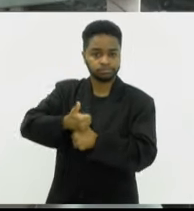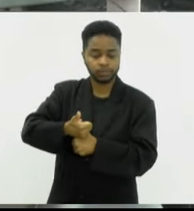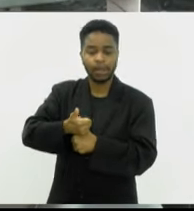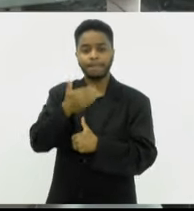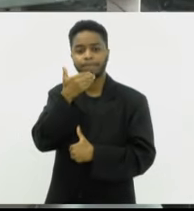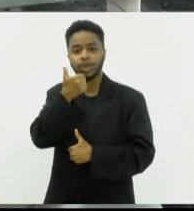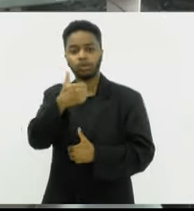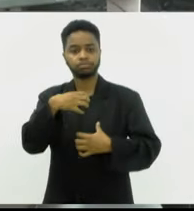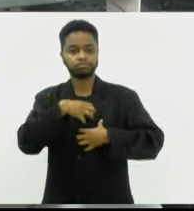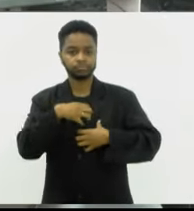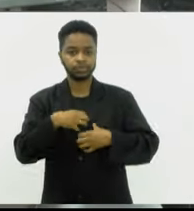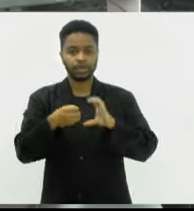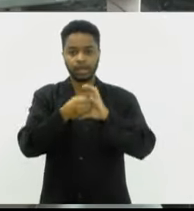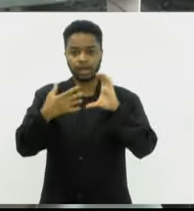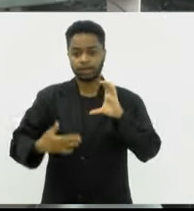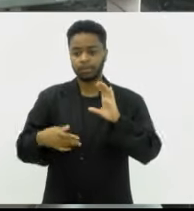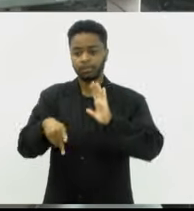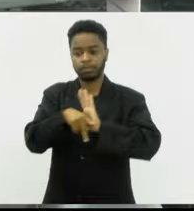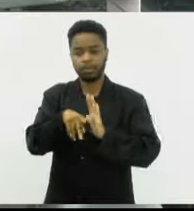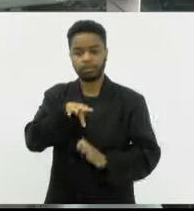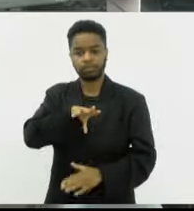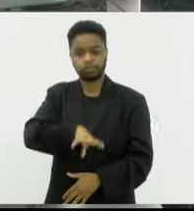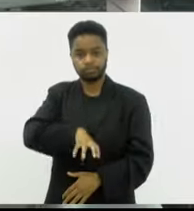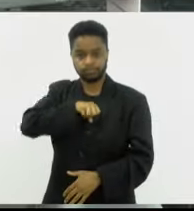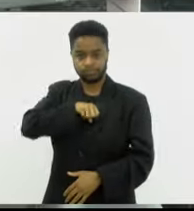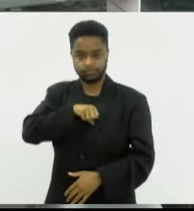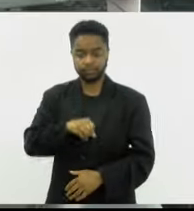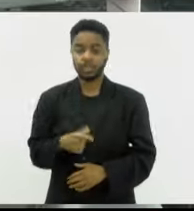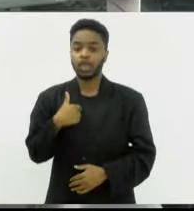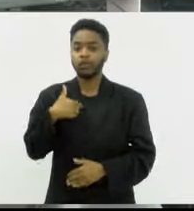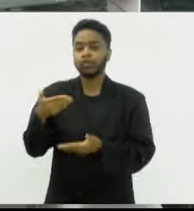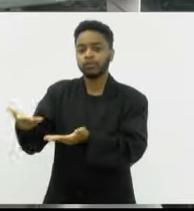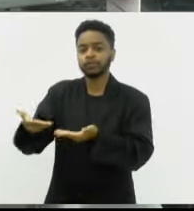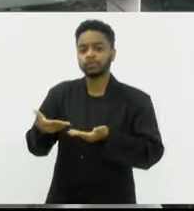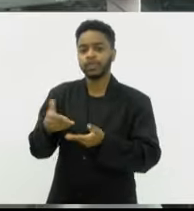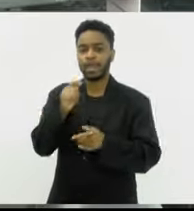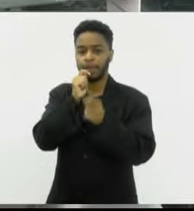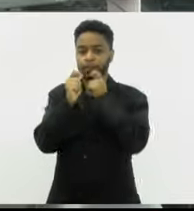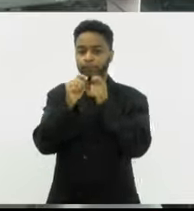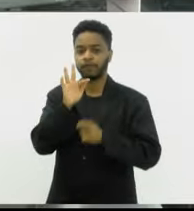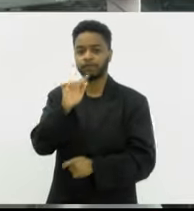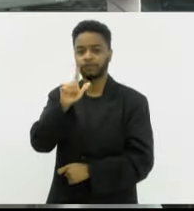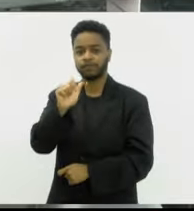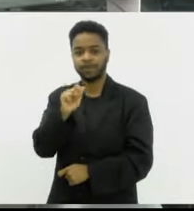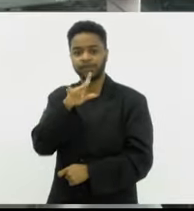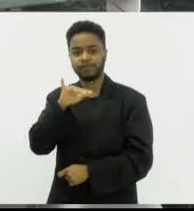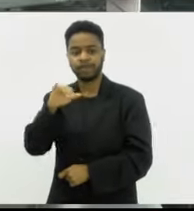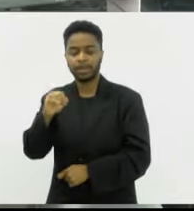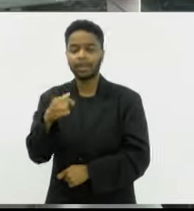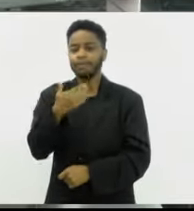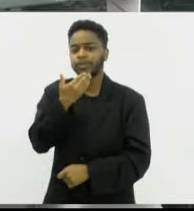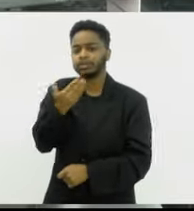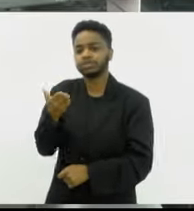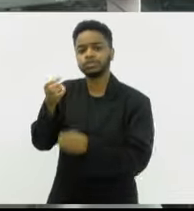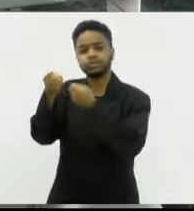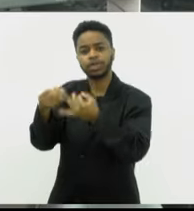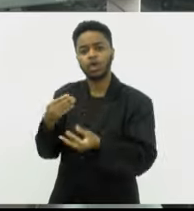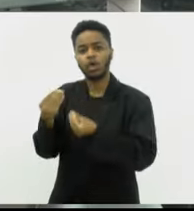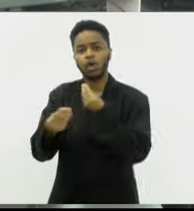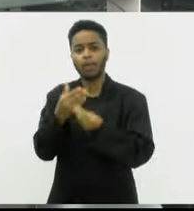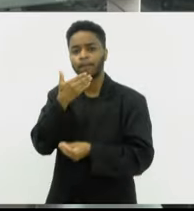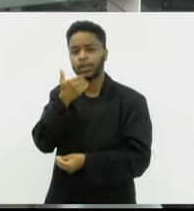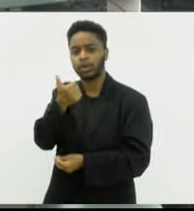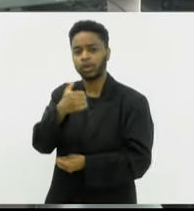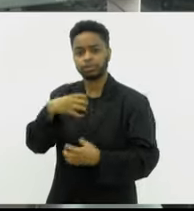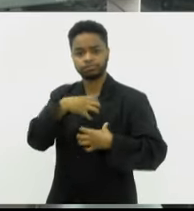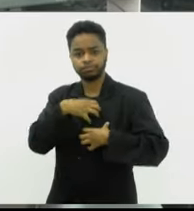Eu vou chamar a repórter Flávia Espíndola para a gente saber um pouco mais, né Flávia, como melhorar esses sintomas e a qualidade de vida da mulher